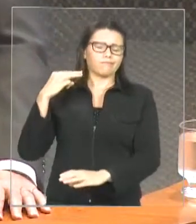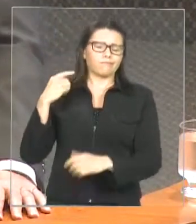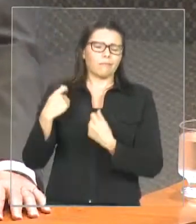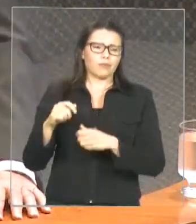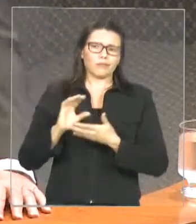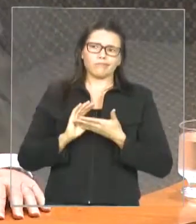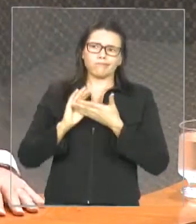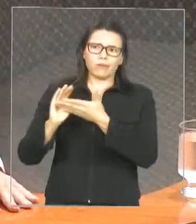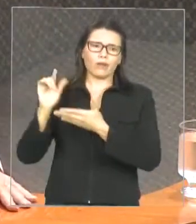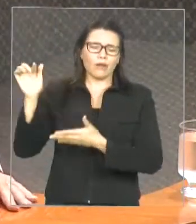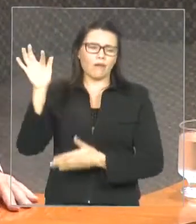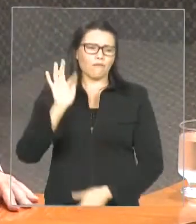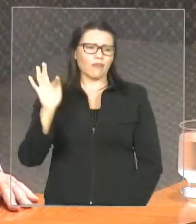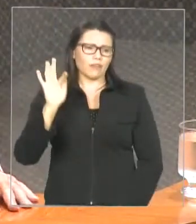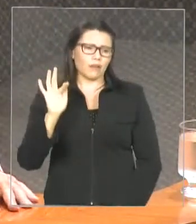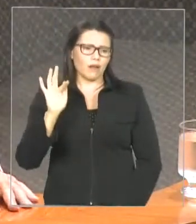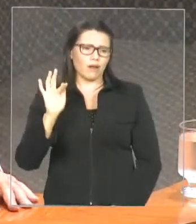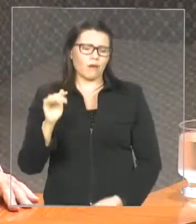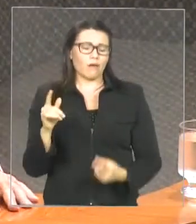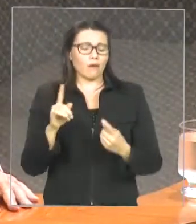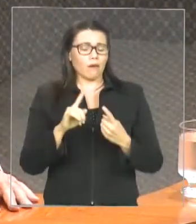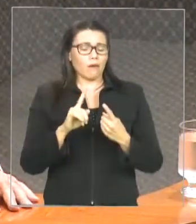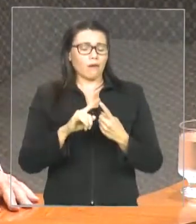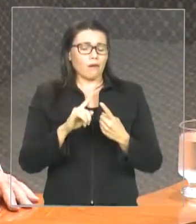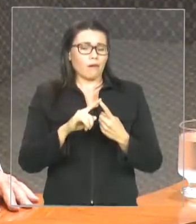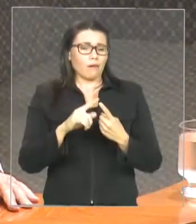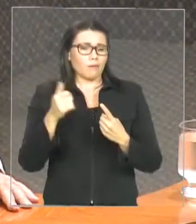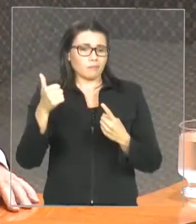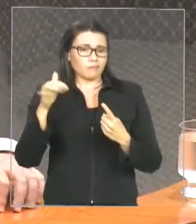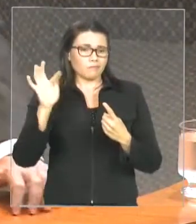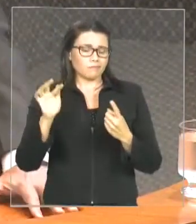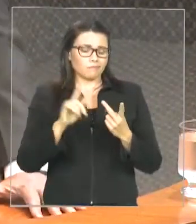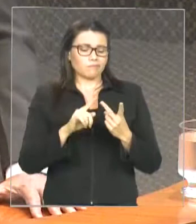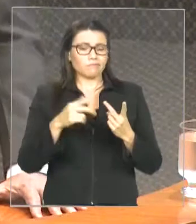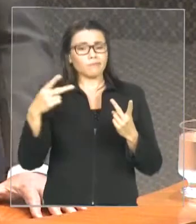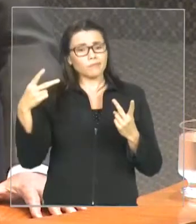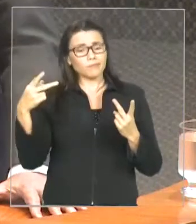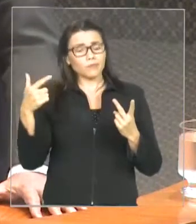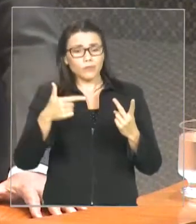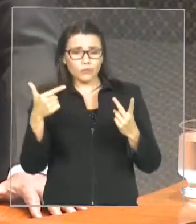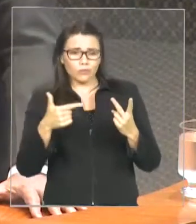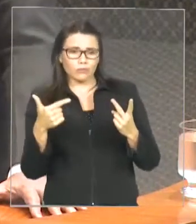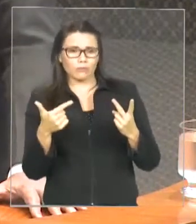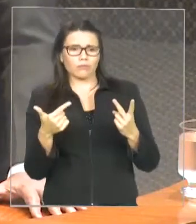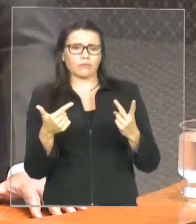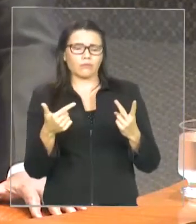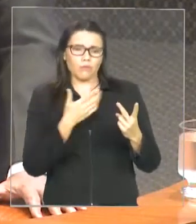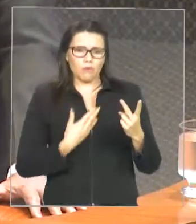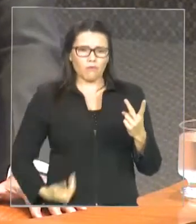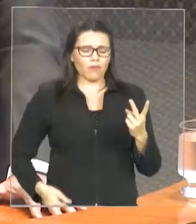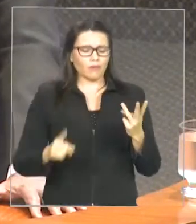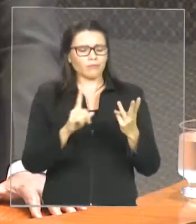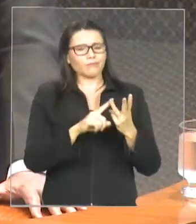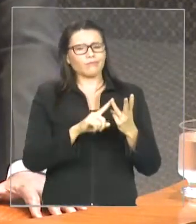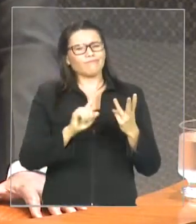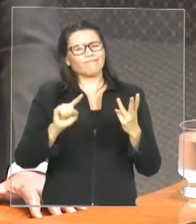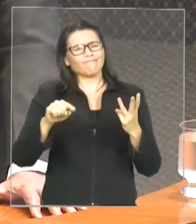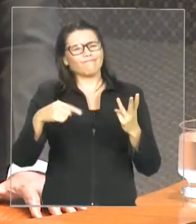é fundamental a participação do governo estadual para soluções de problemas municipais.